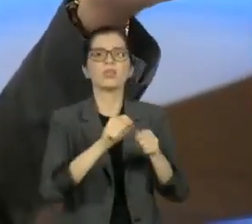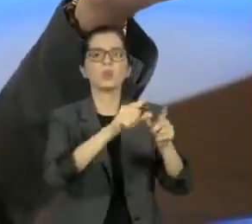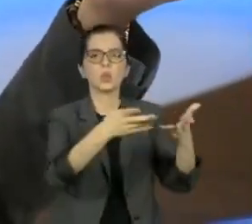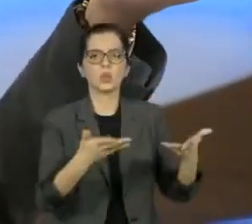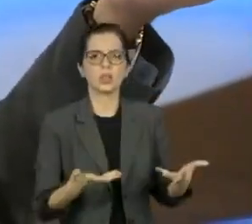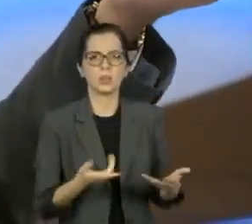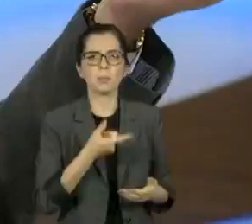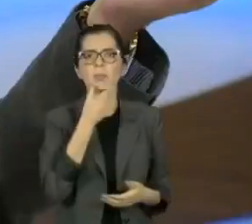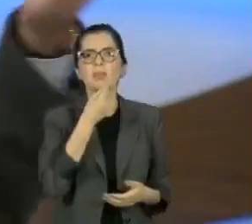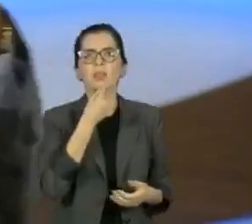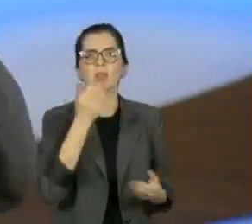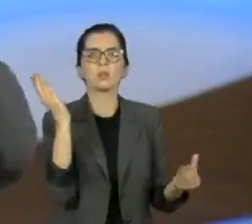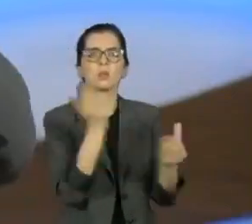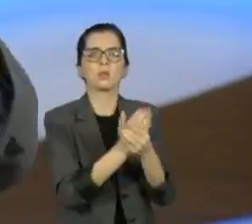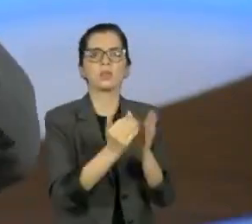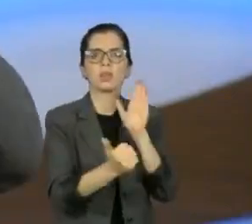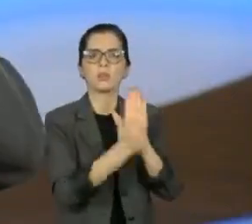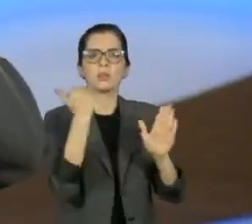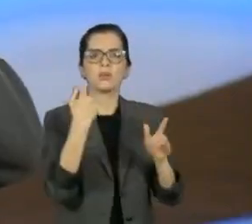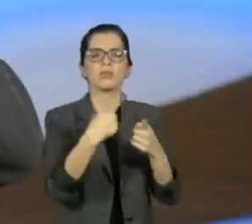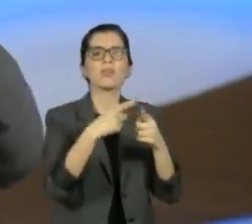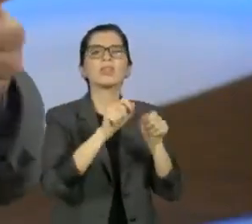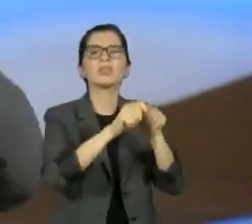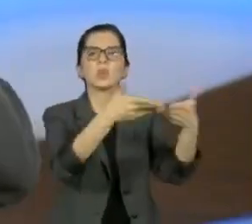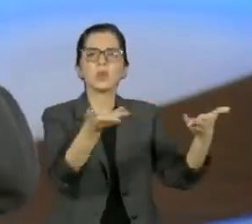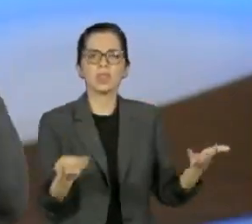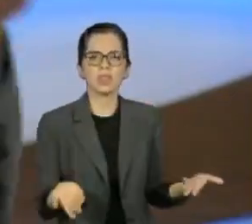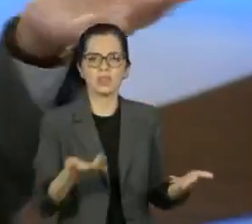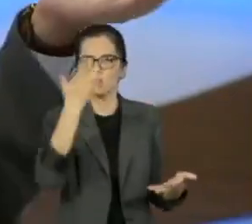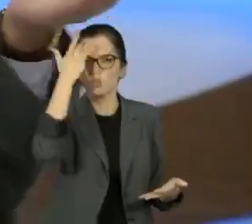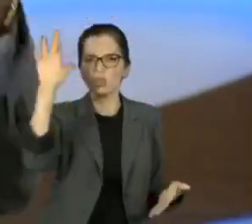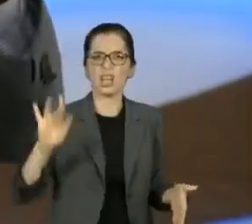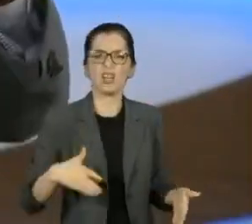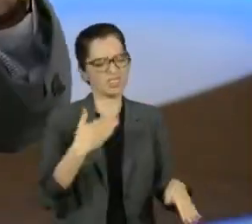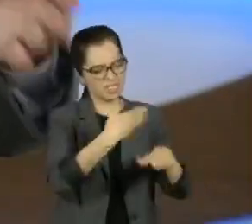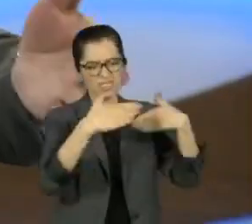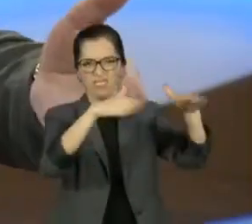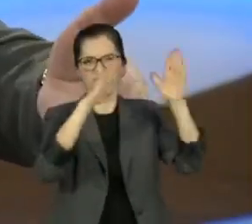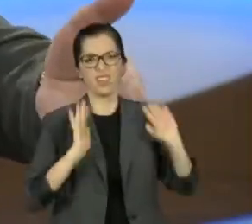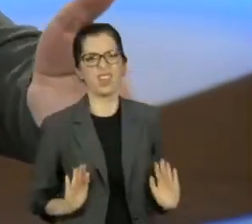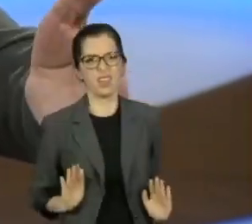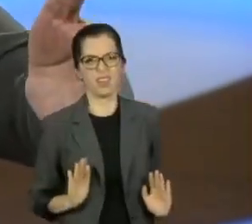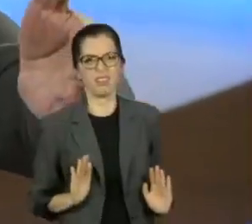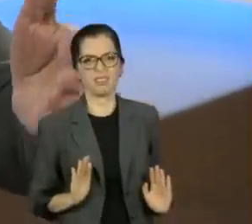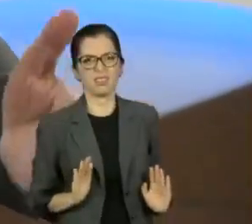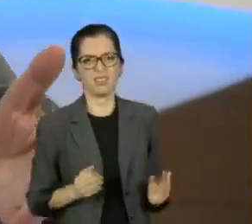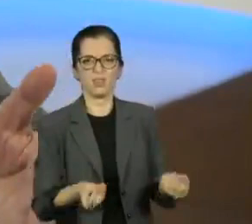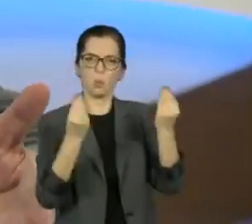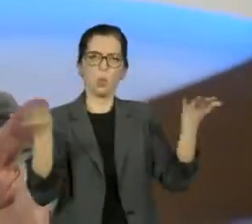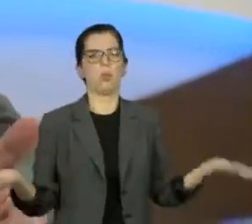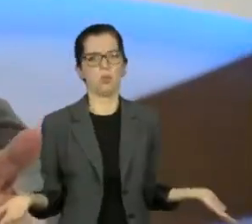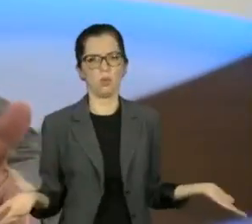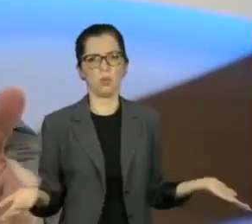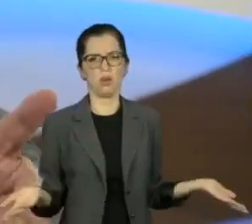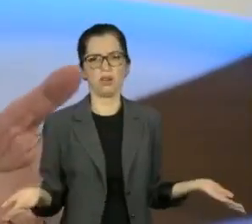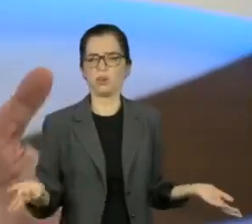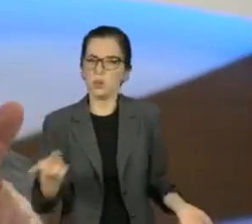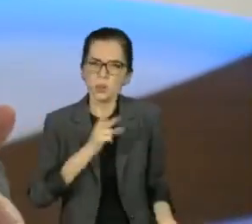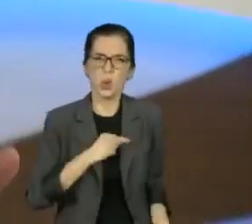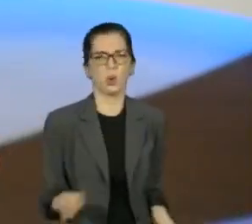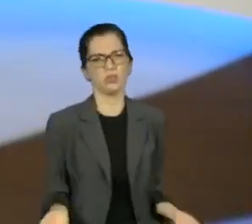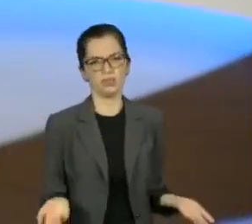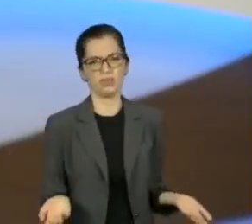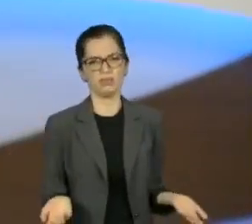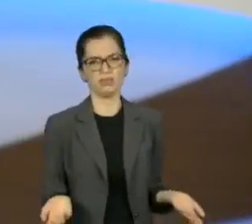boçal? Nada. Não sei quem era, não me interessa. Gente, o mundo está